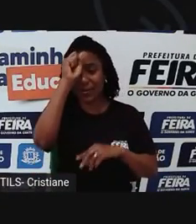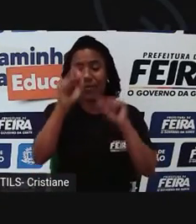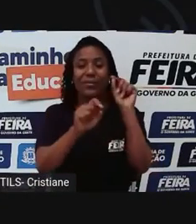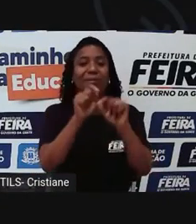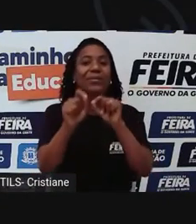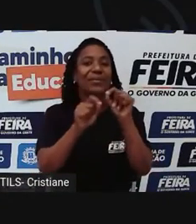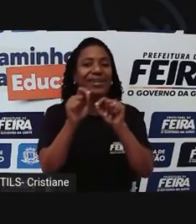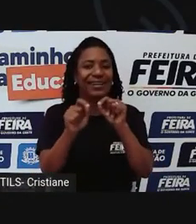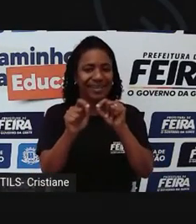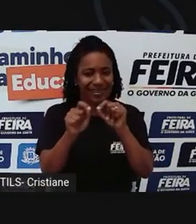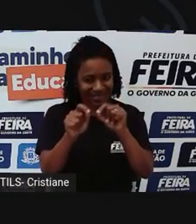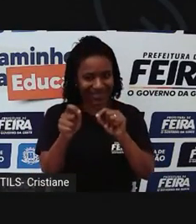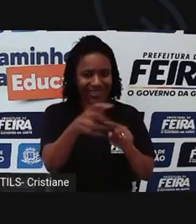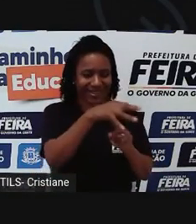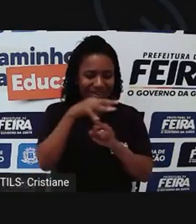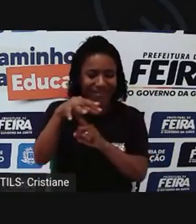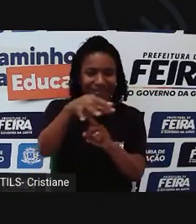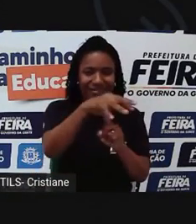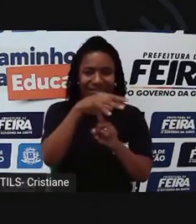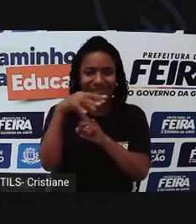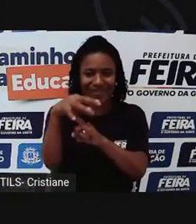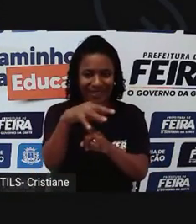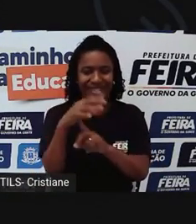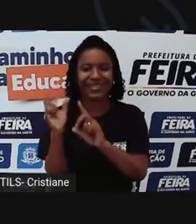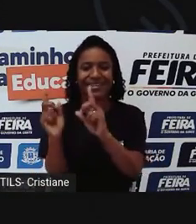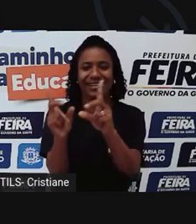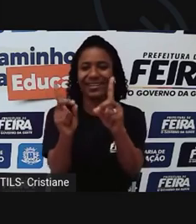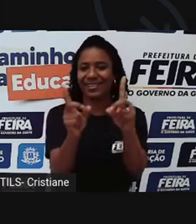elemento tão, digamos assim,